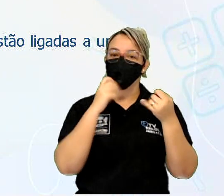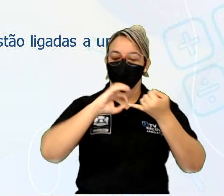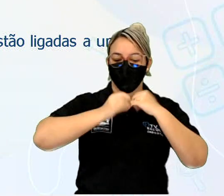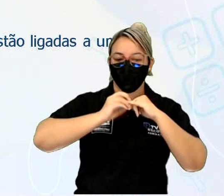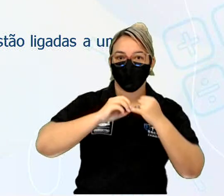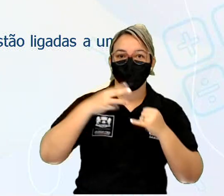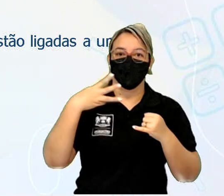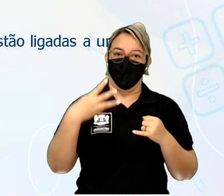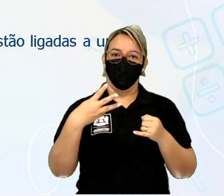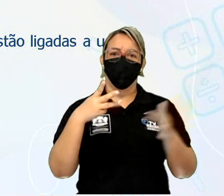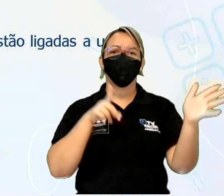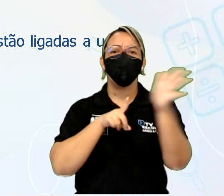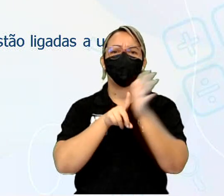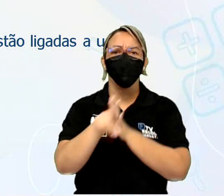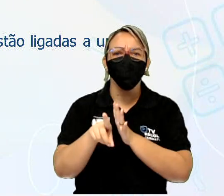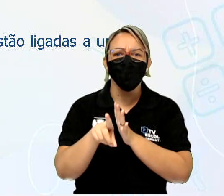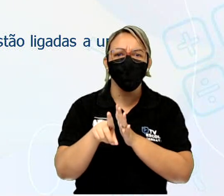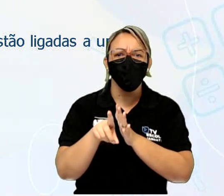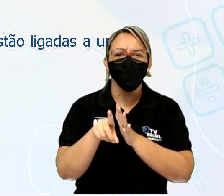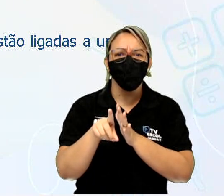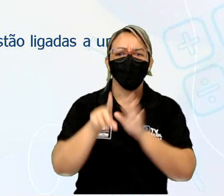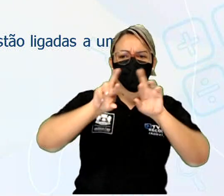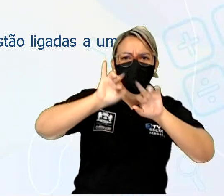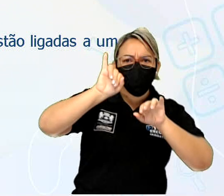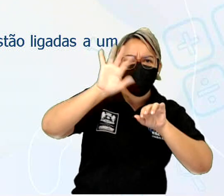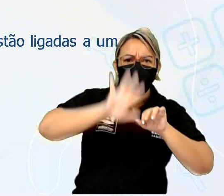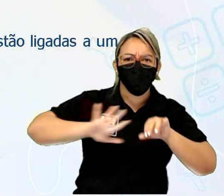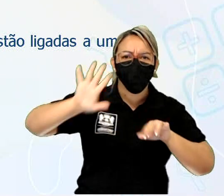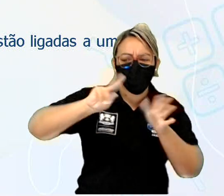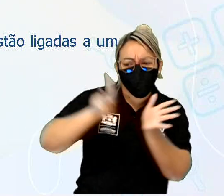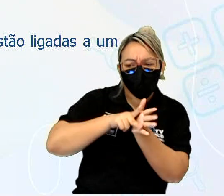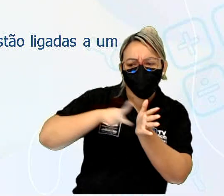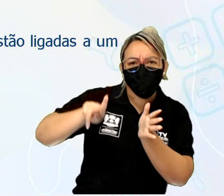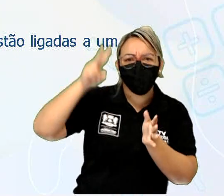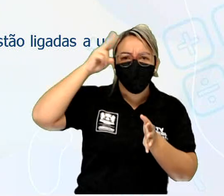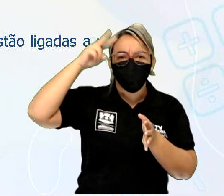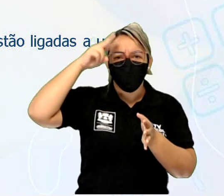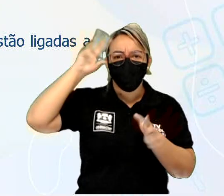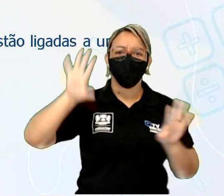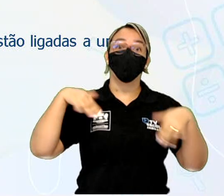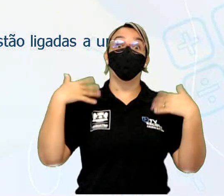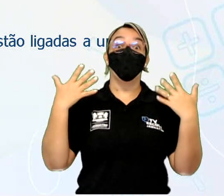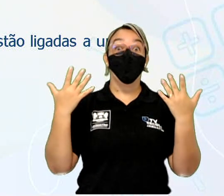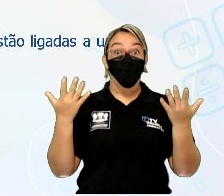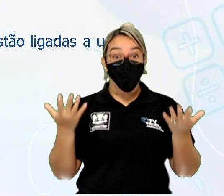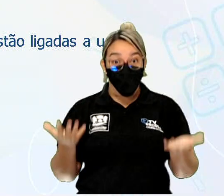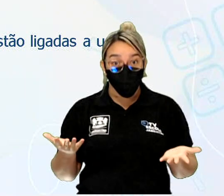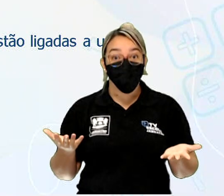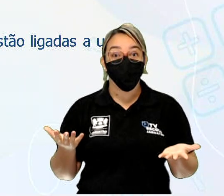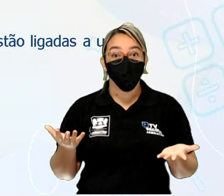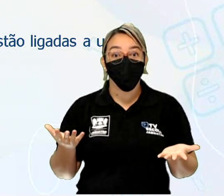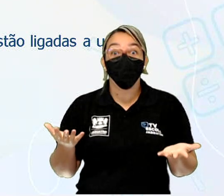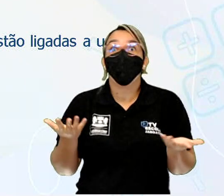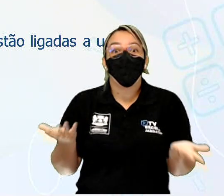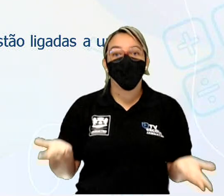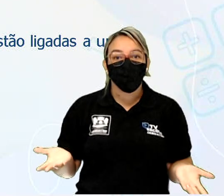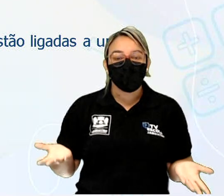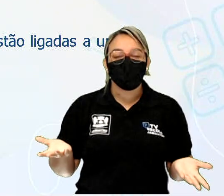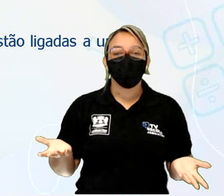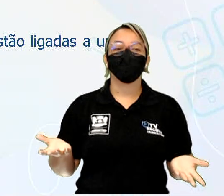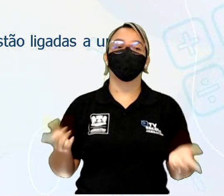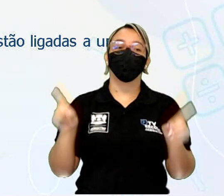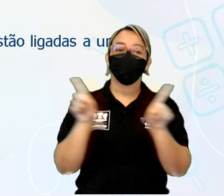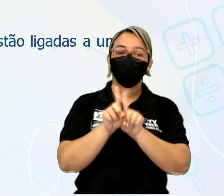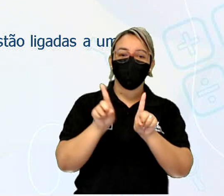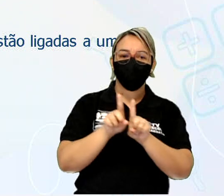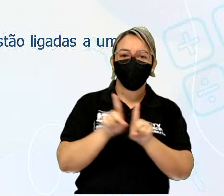E a pergunta é, a que histórias elas pertencem? Esses elementos pertencem a quais histórias? E